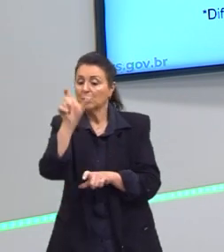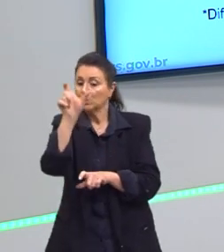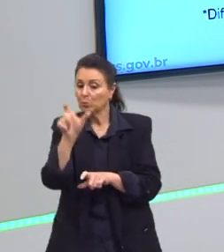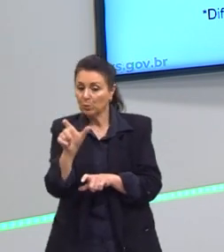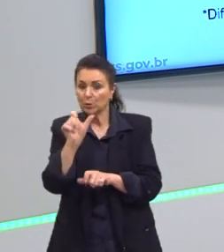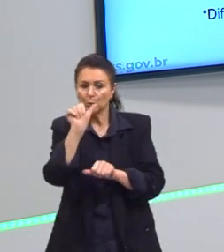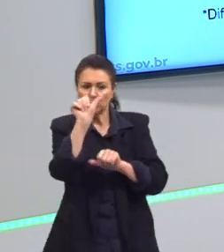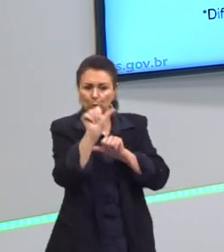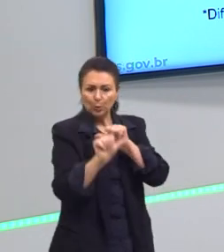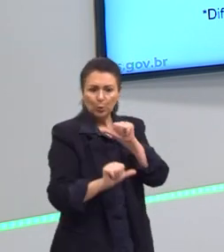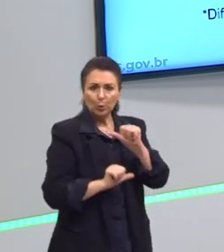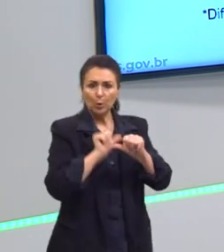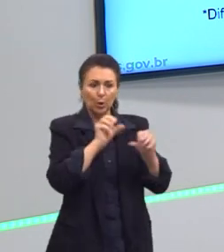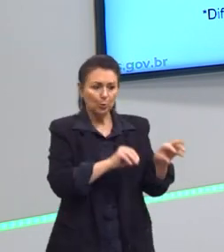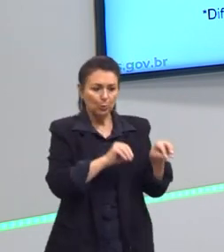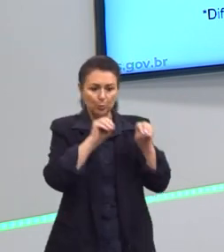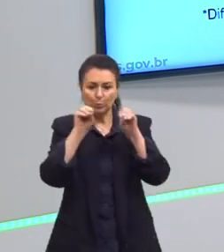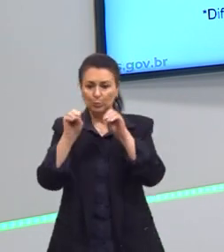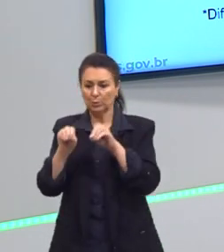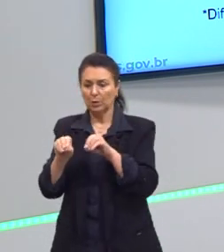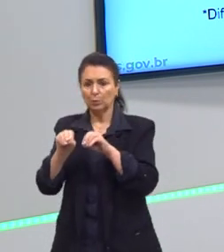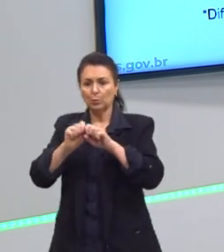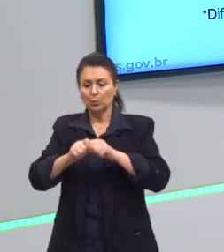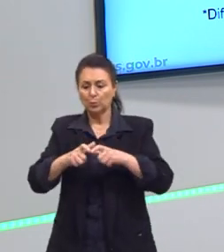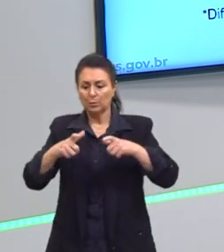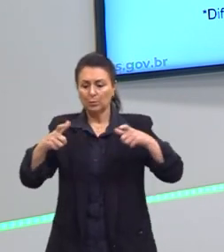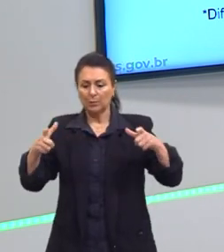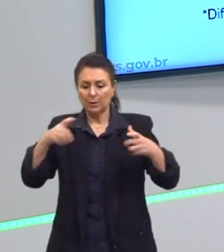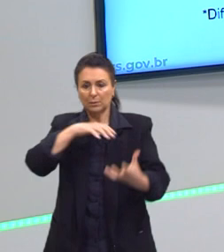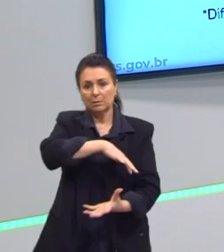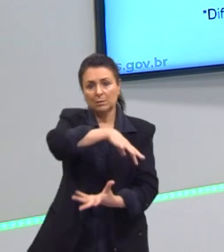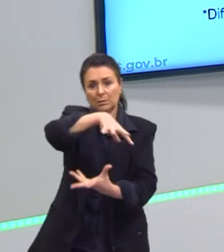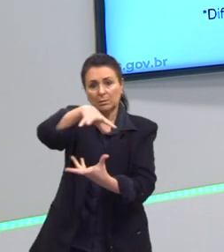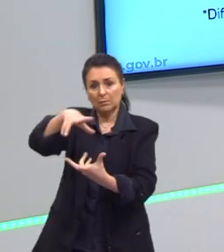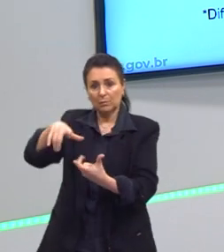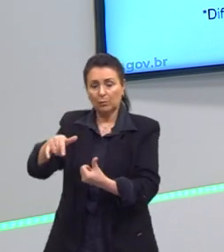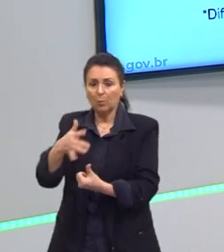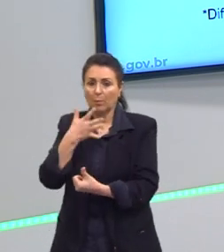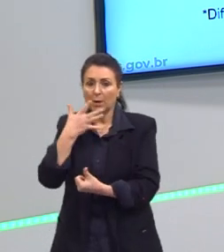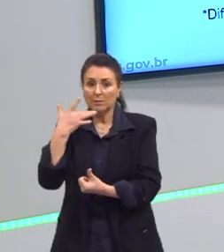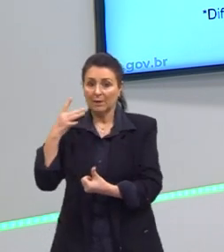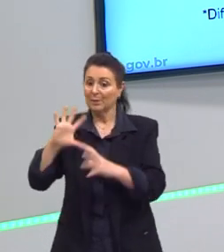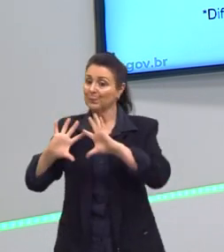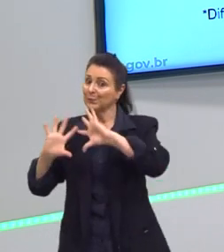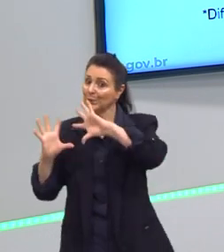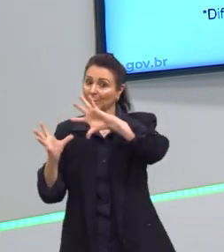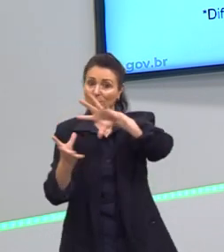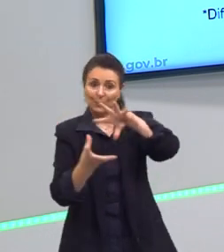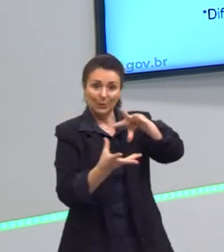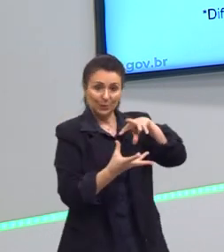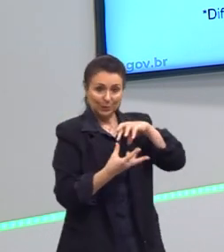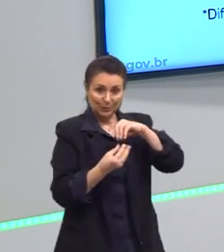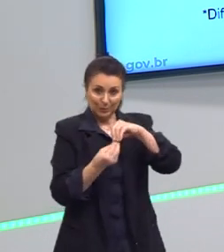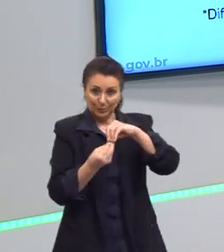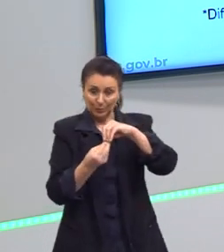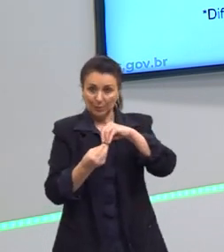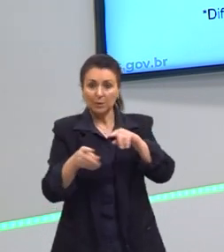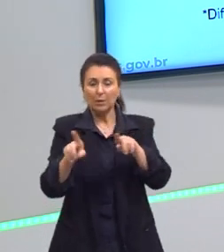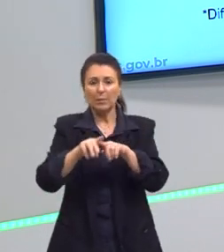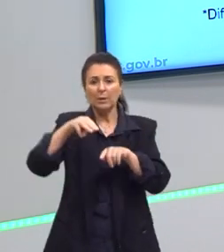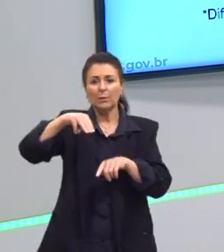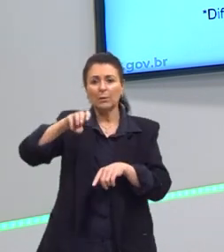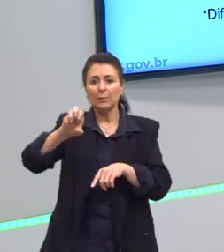deslocando ao mundo todo, isso é um fator, uma facilitação da globalização. No próprio Mercosul,